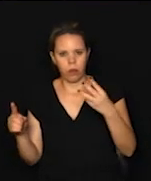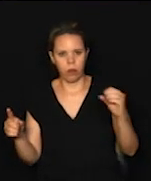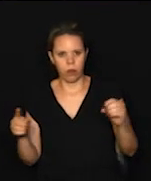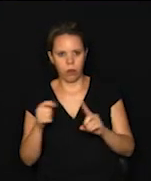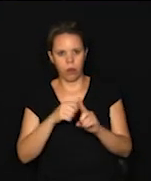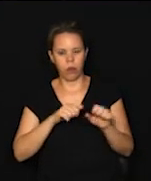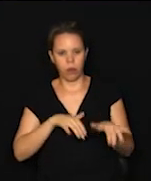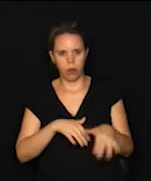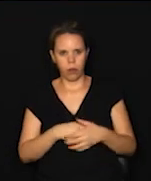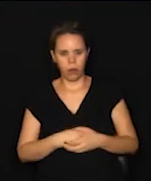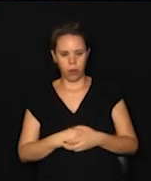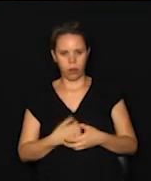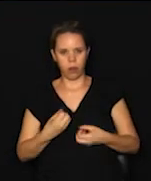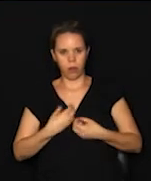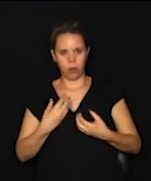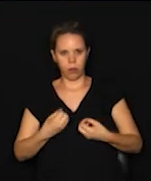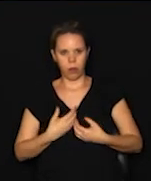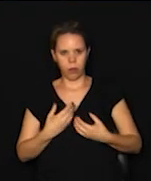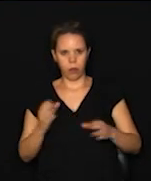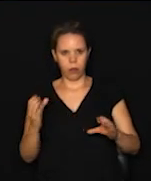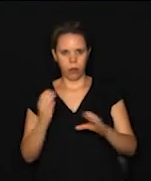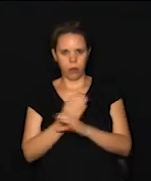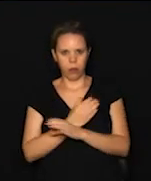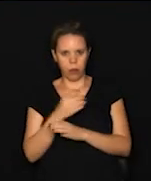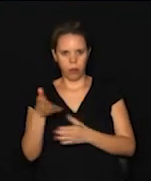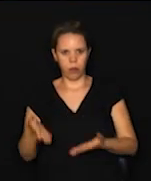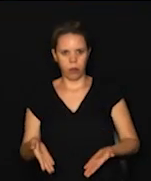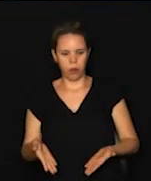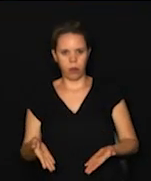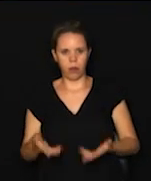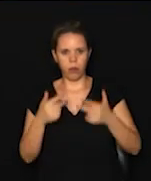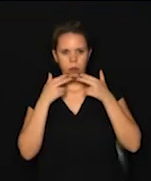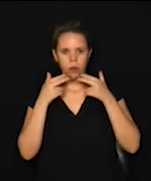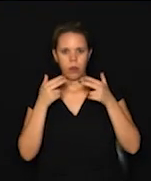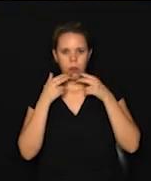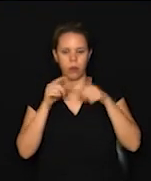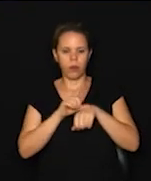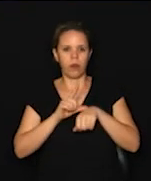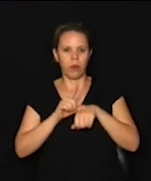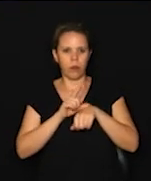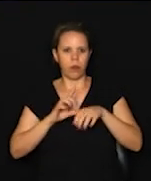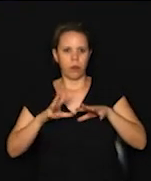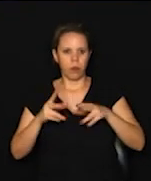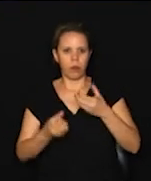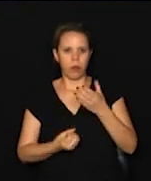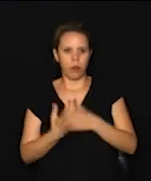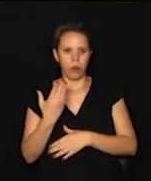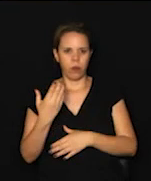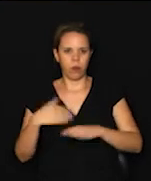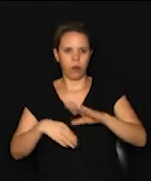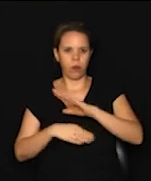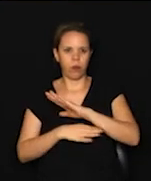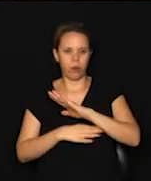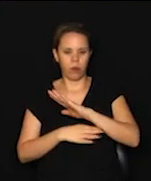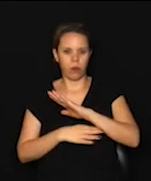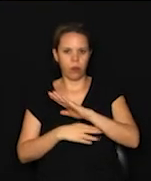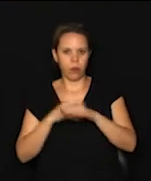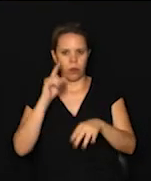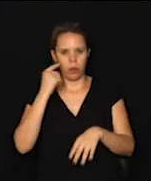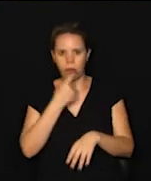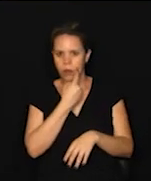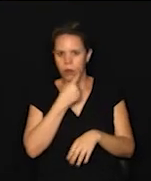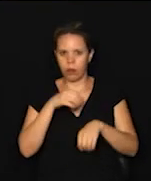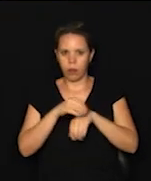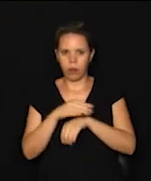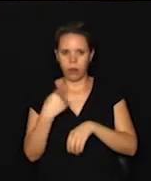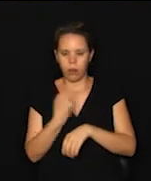setembro. Informações completas aqui em as notícias do Legislativo, tudo o que acontece na Câmara a mina já trouxe